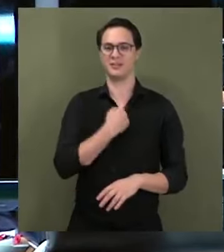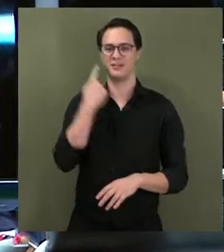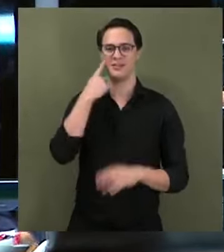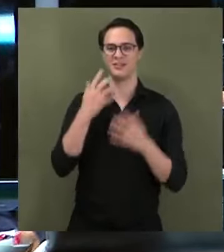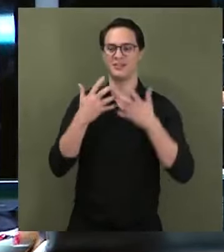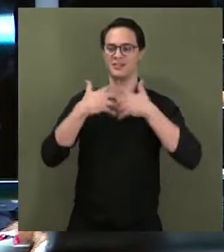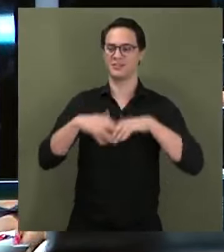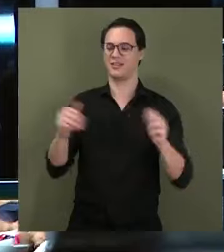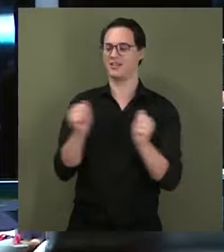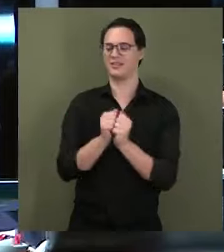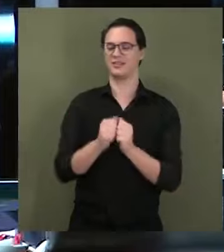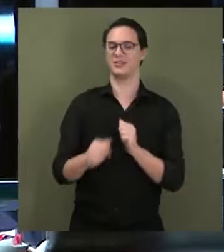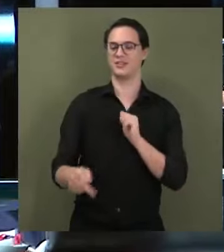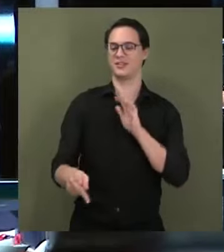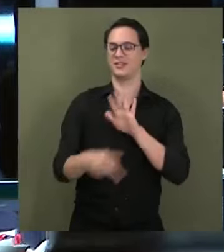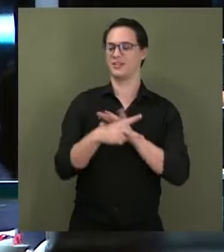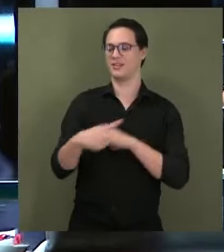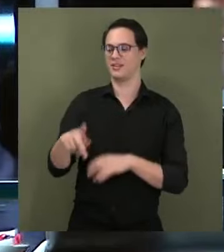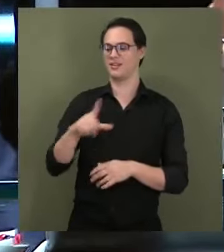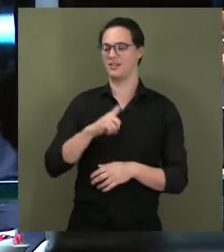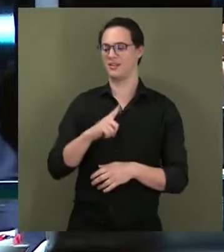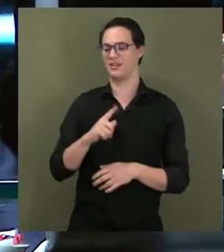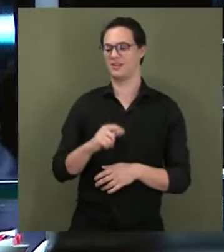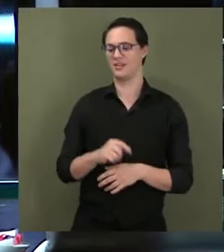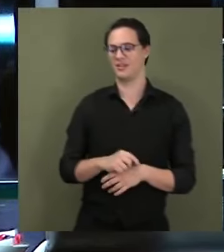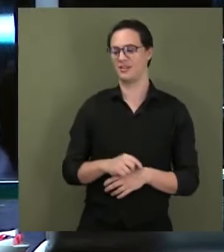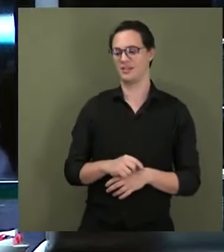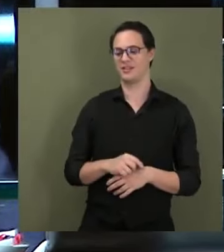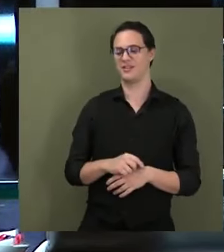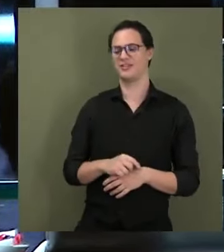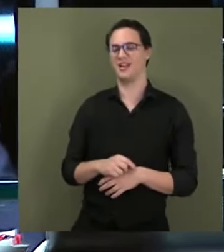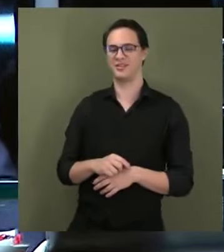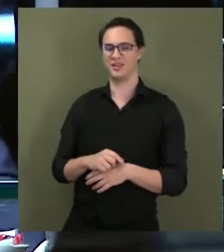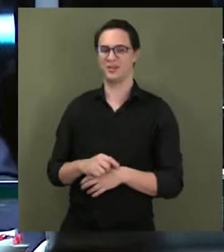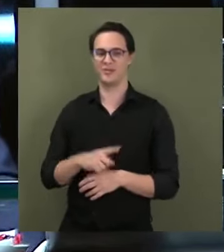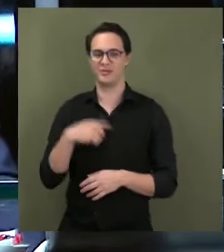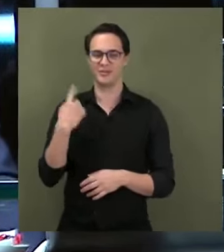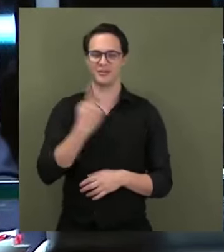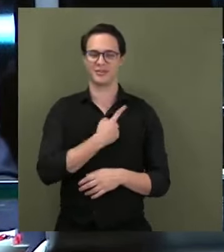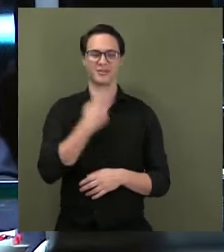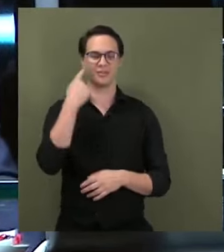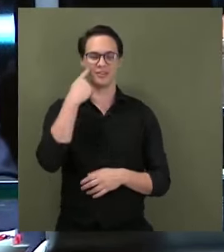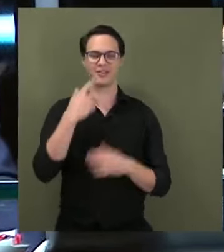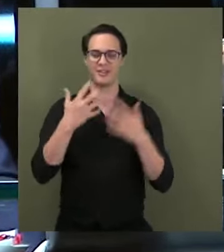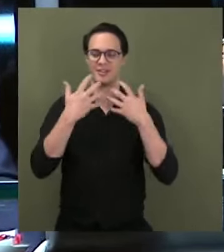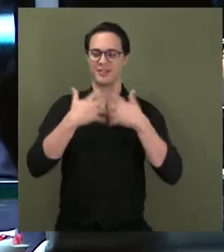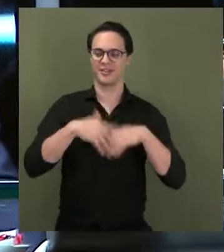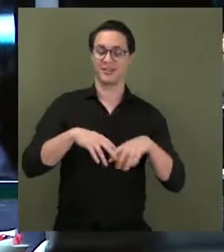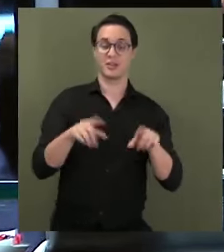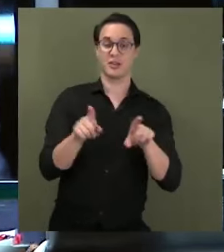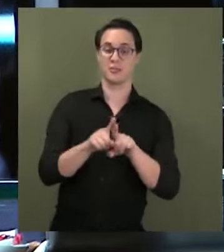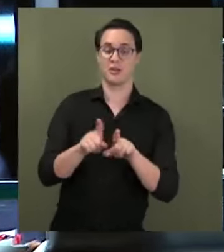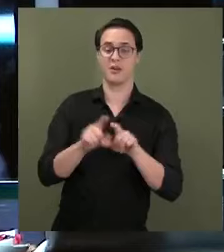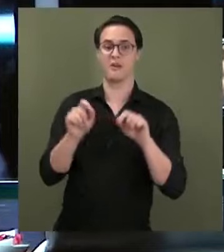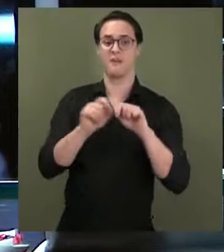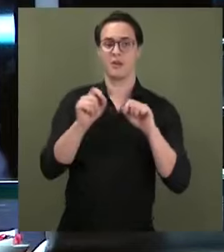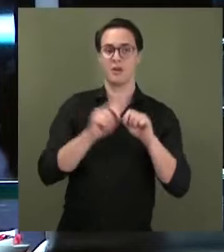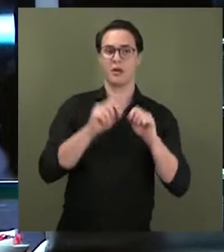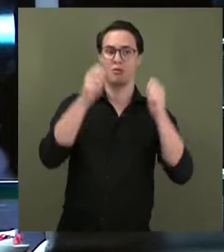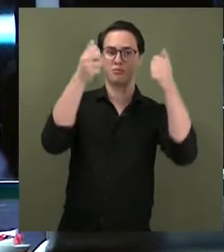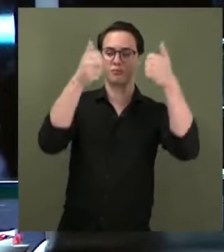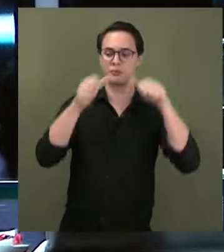um projeto de lei e o inclui no ordenamento jurídico como uma lei, também faz uma aferição muito